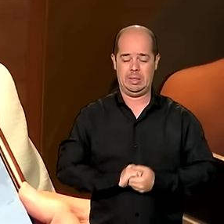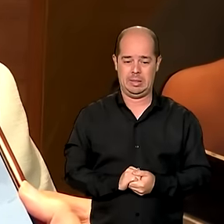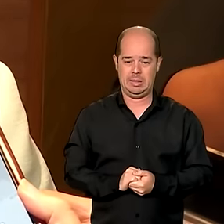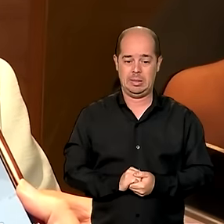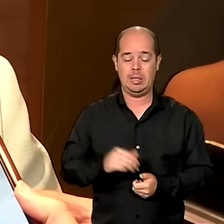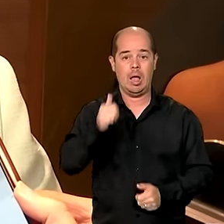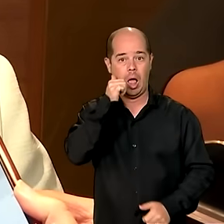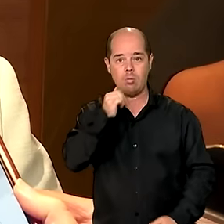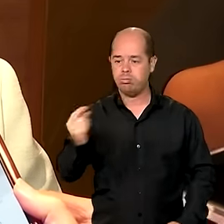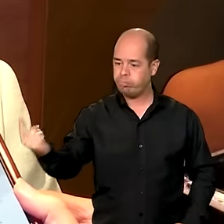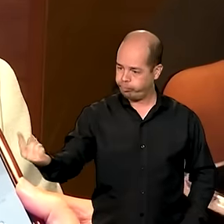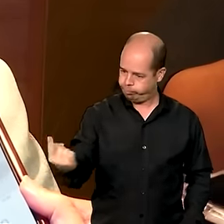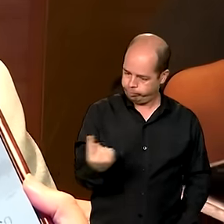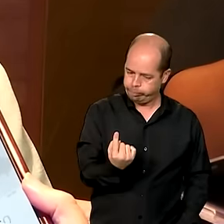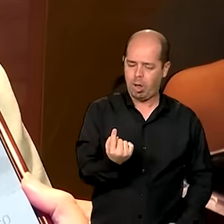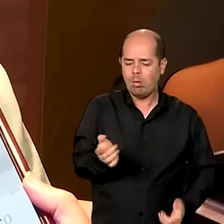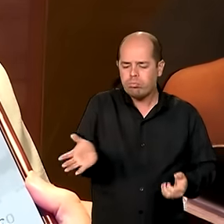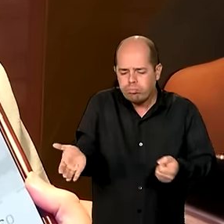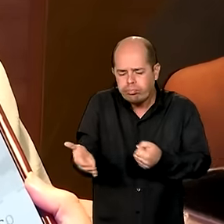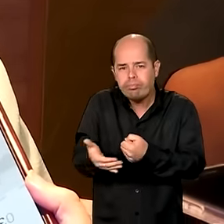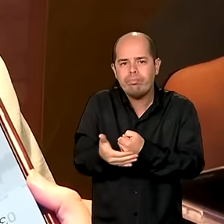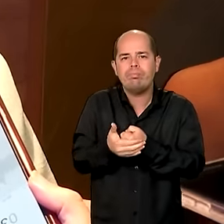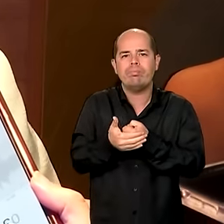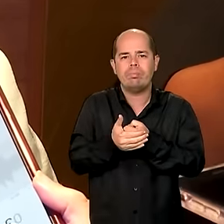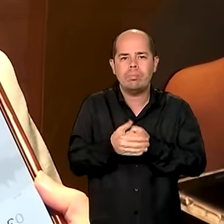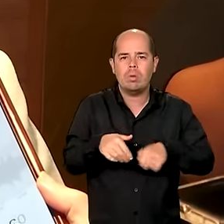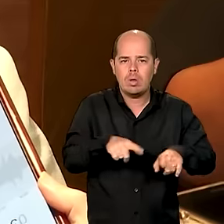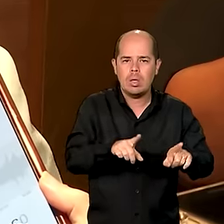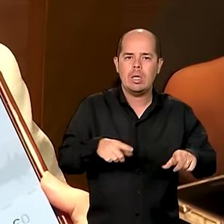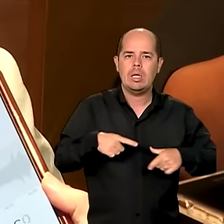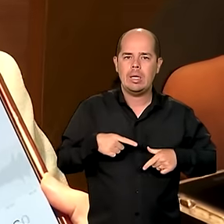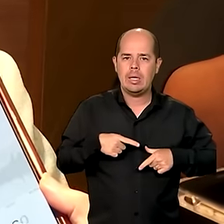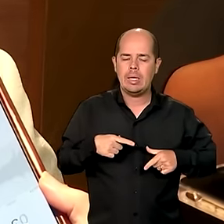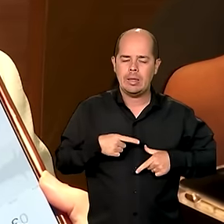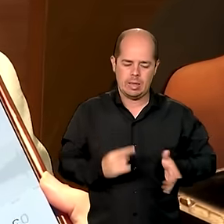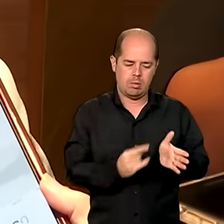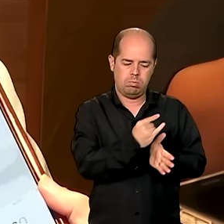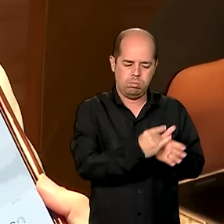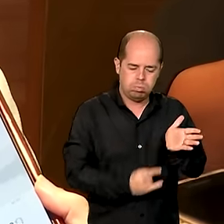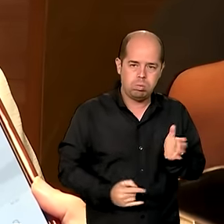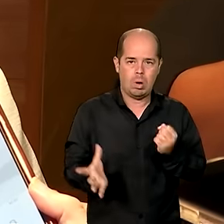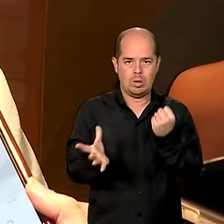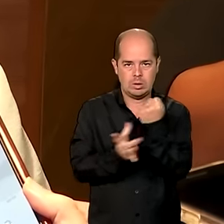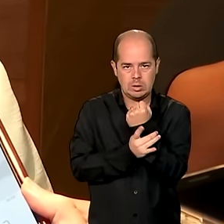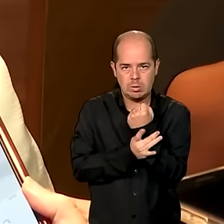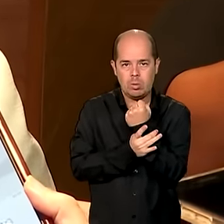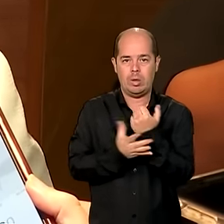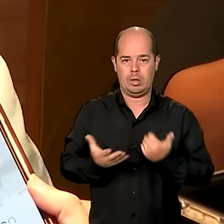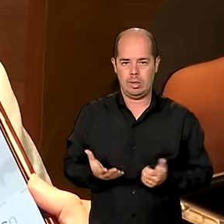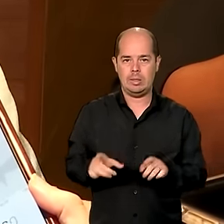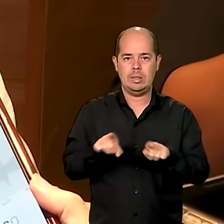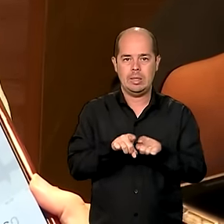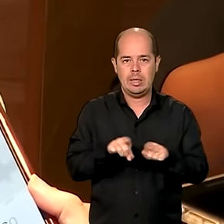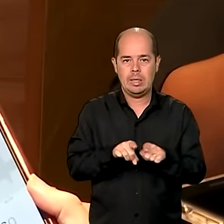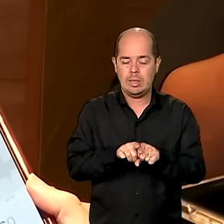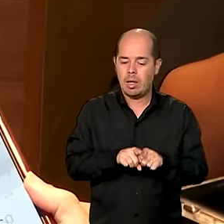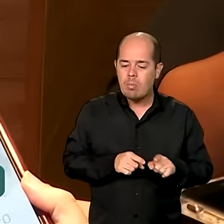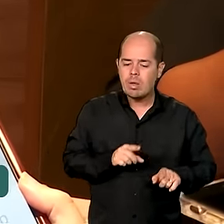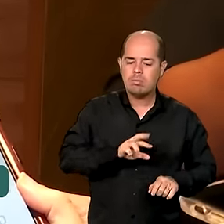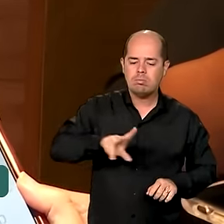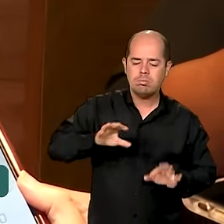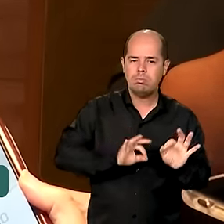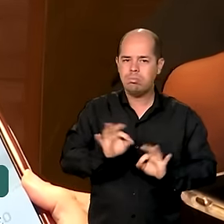encaminhada e sai já com a medida protetiva de urgência ou com seus procedimentos encaminhados. Se ela estiver em